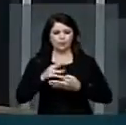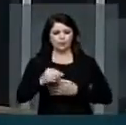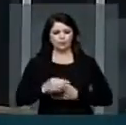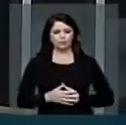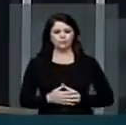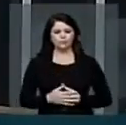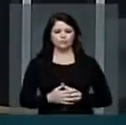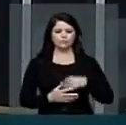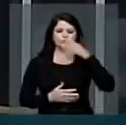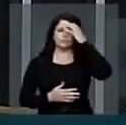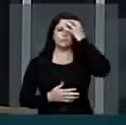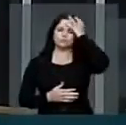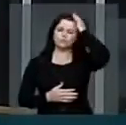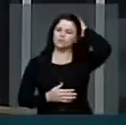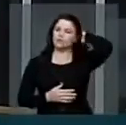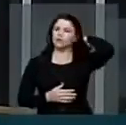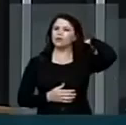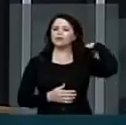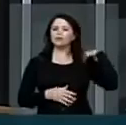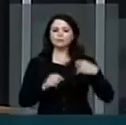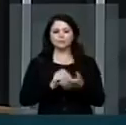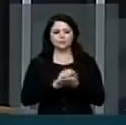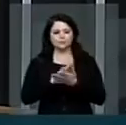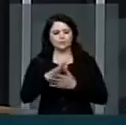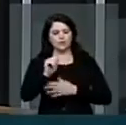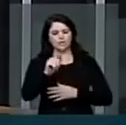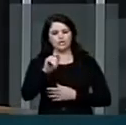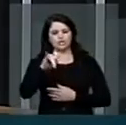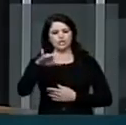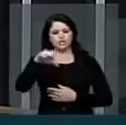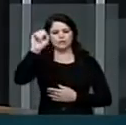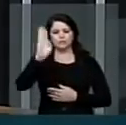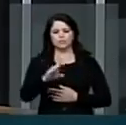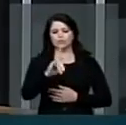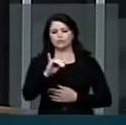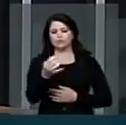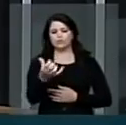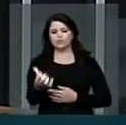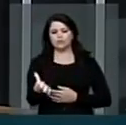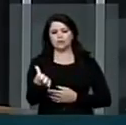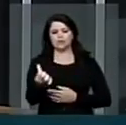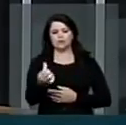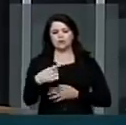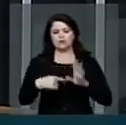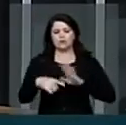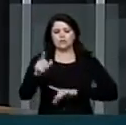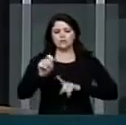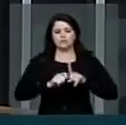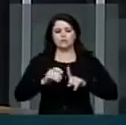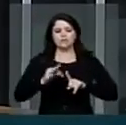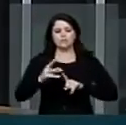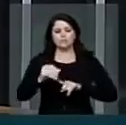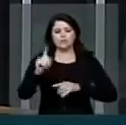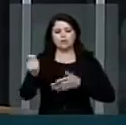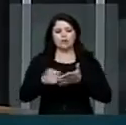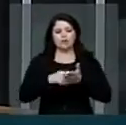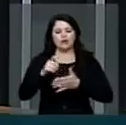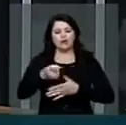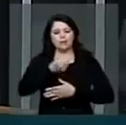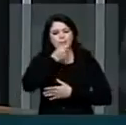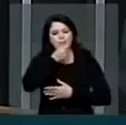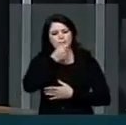uma matéria publicada pela Agência Brasil, no dia 6, 6 deste mês, assinada pelos